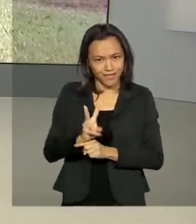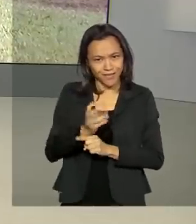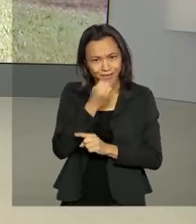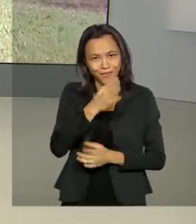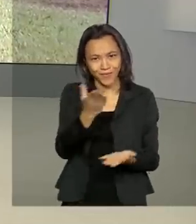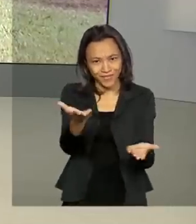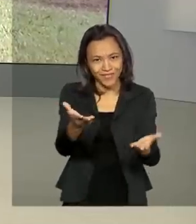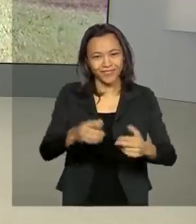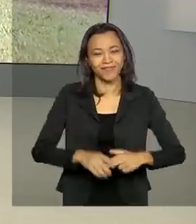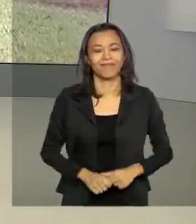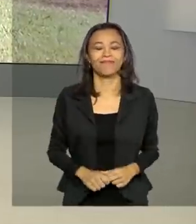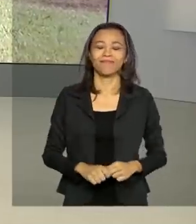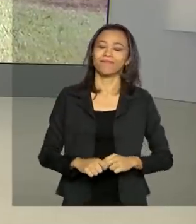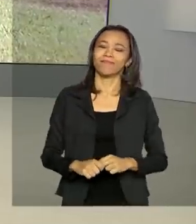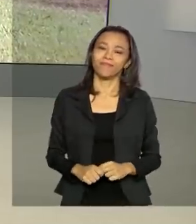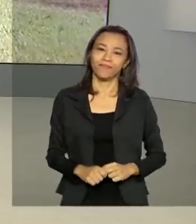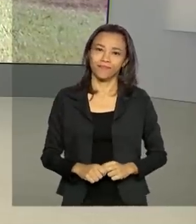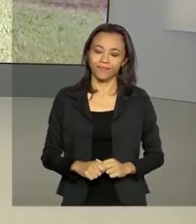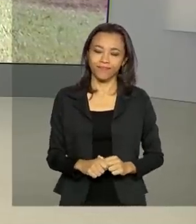para você.